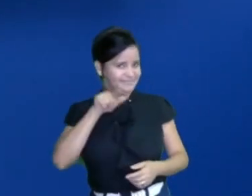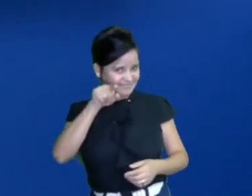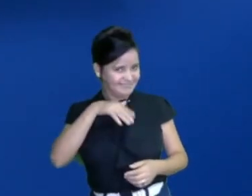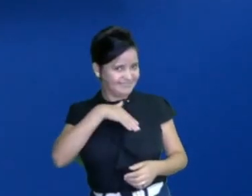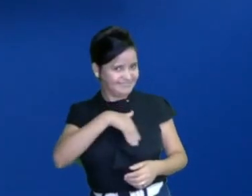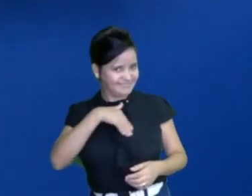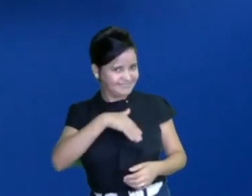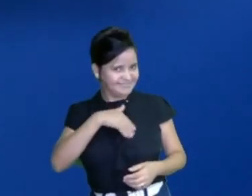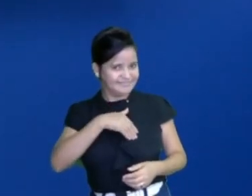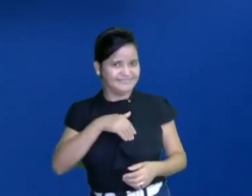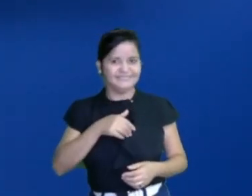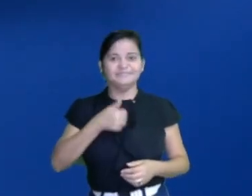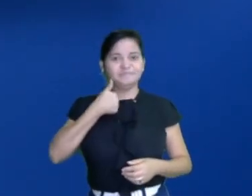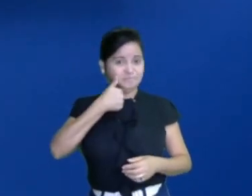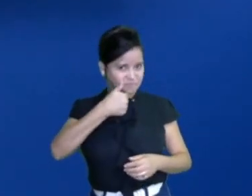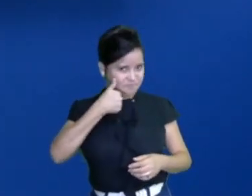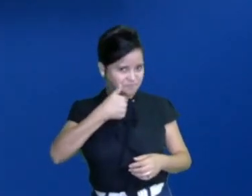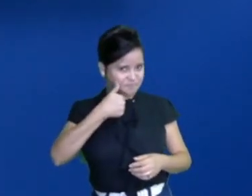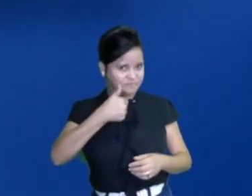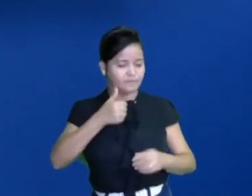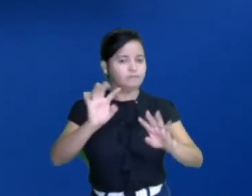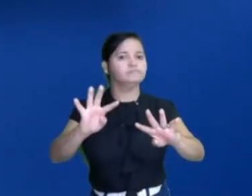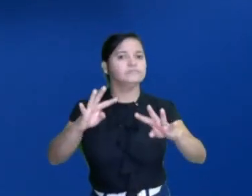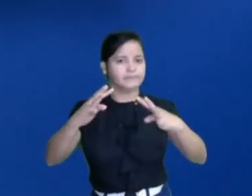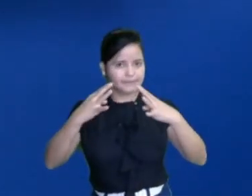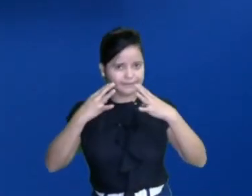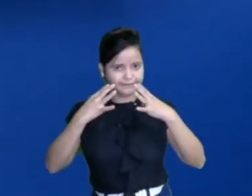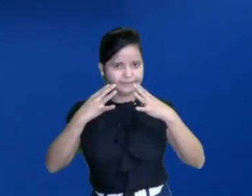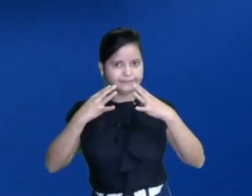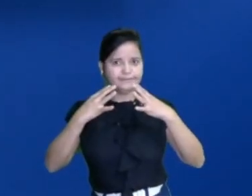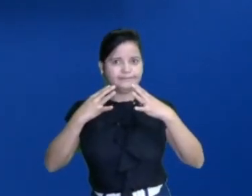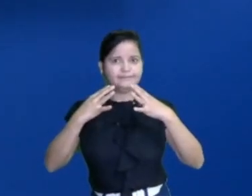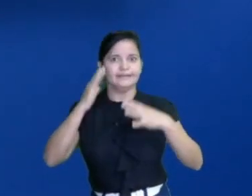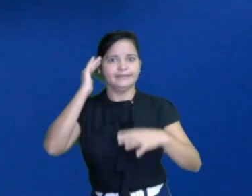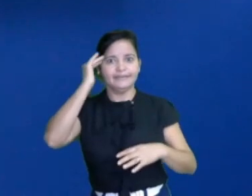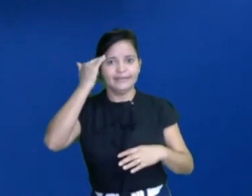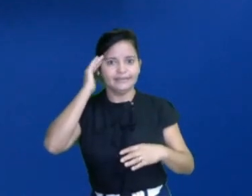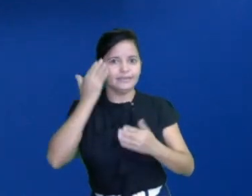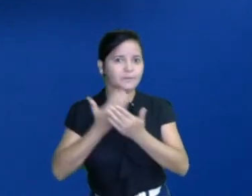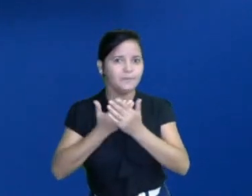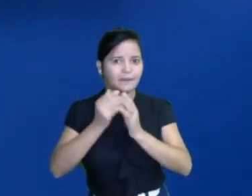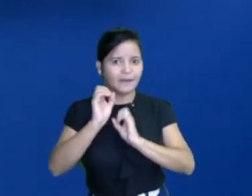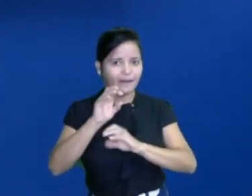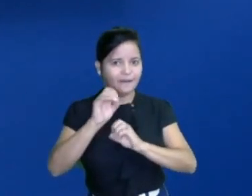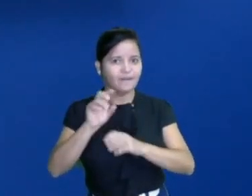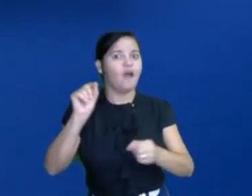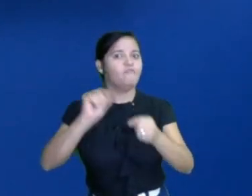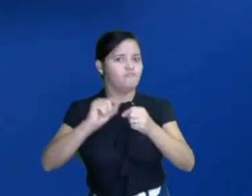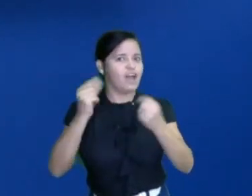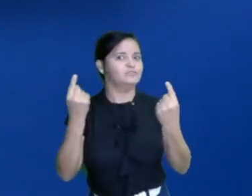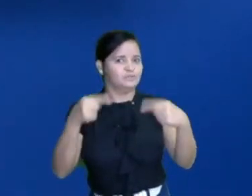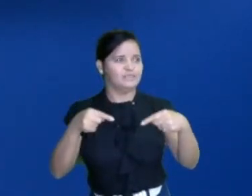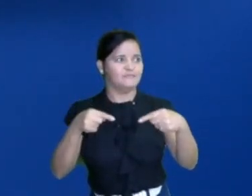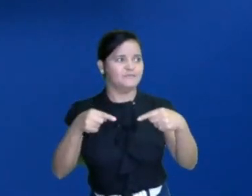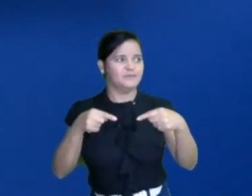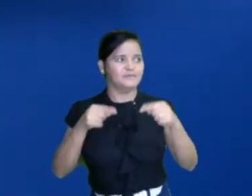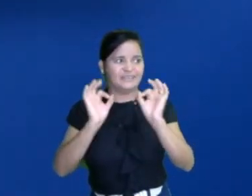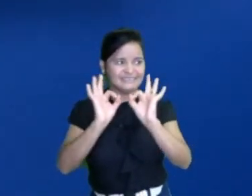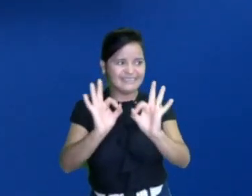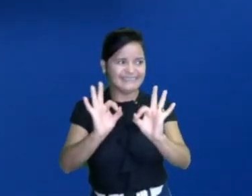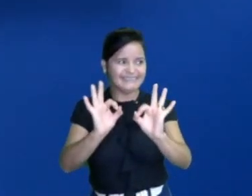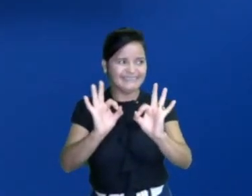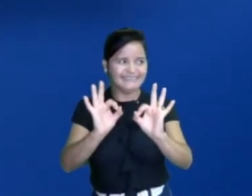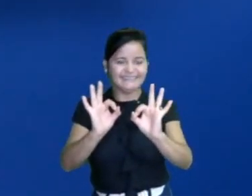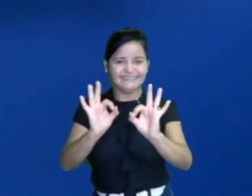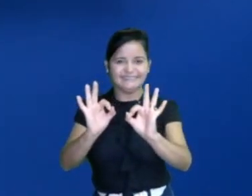Curtido bastante, prestado atenção, entendido a aula e faz o desafio. Tá certo?